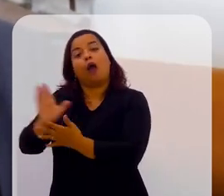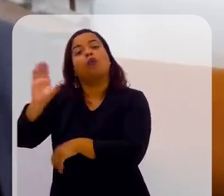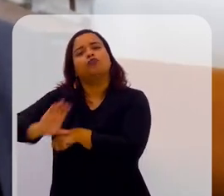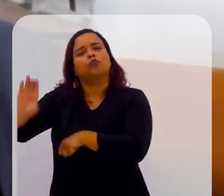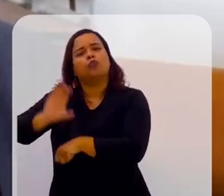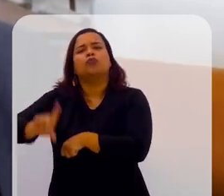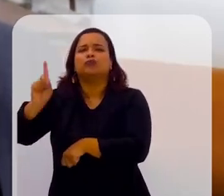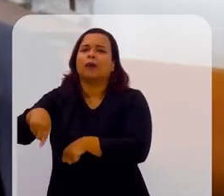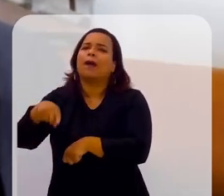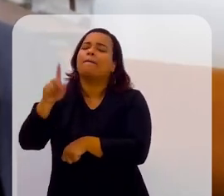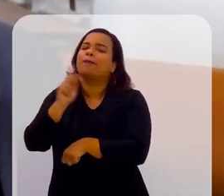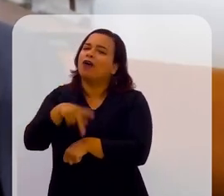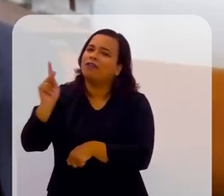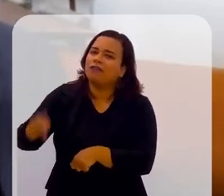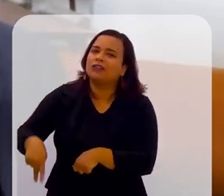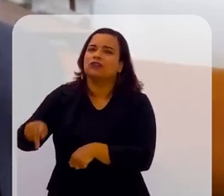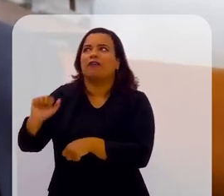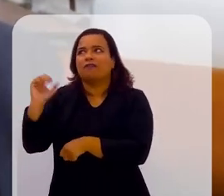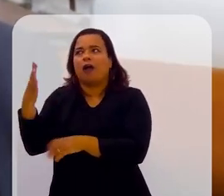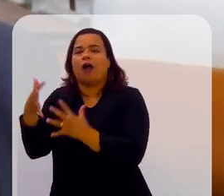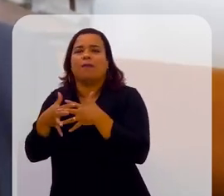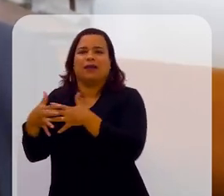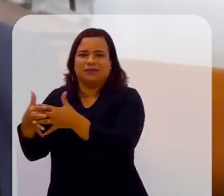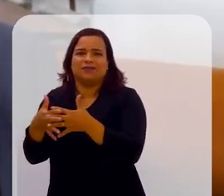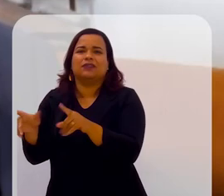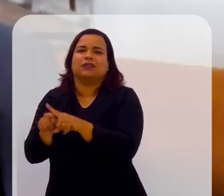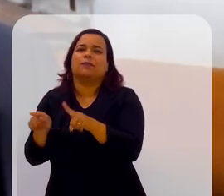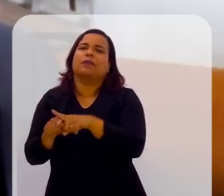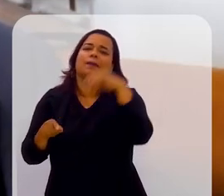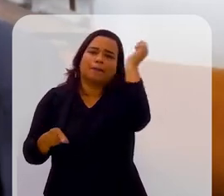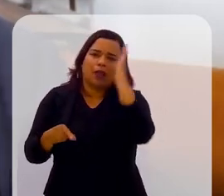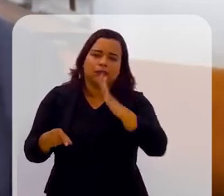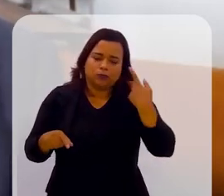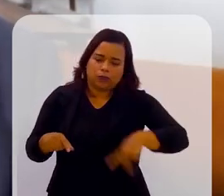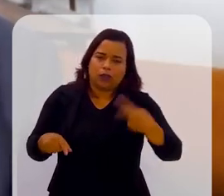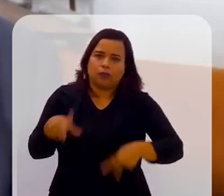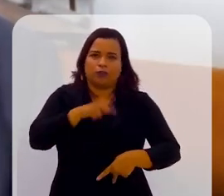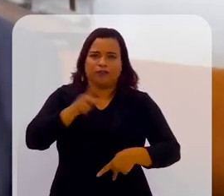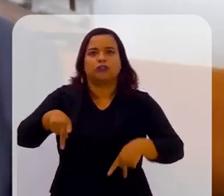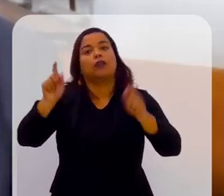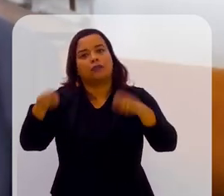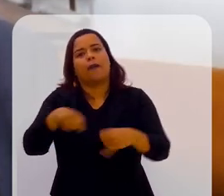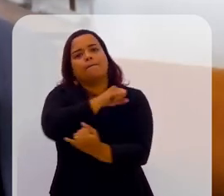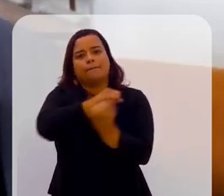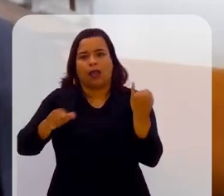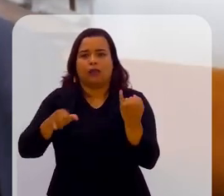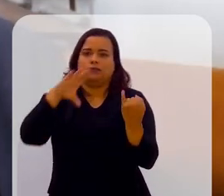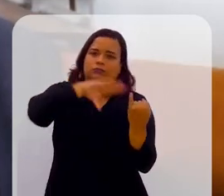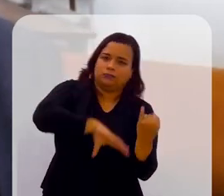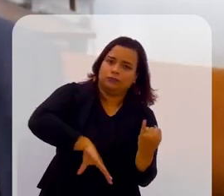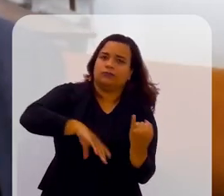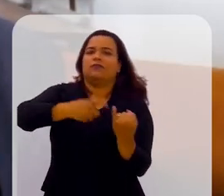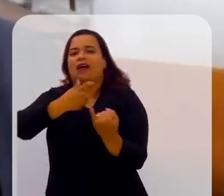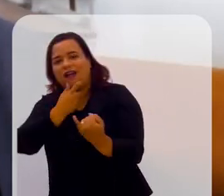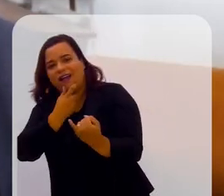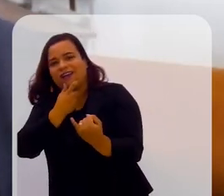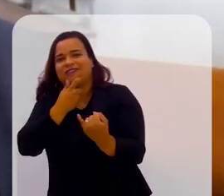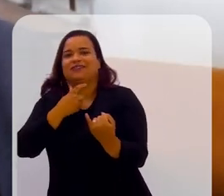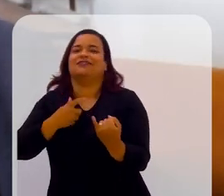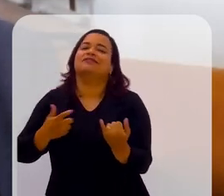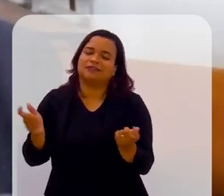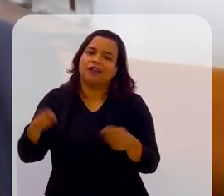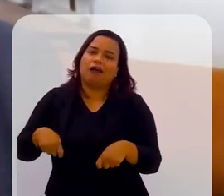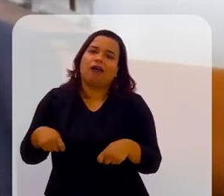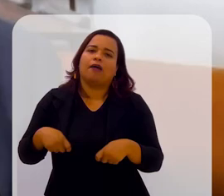professores americanos e professores brasileiros. Então, a pessoa pode fazer parte em inglês, parte em português. Então, pode